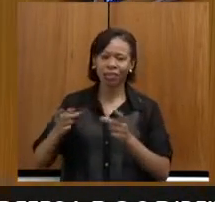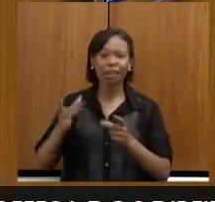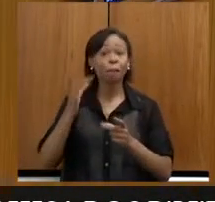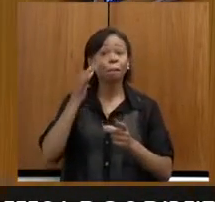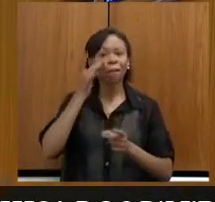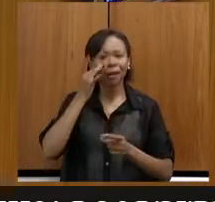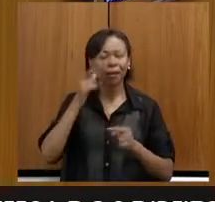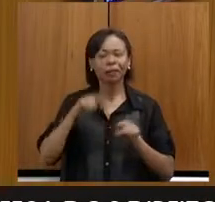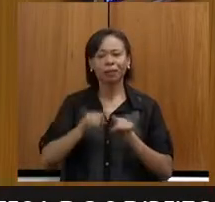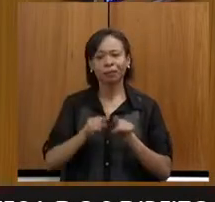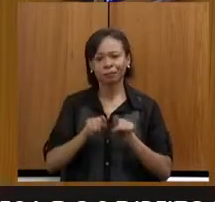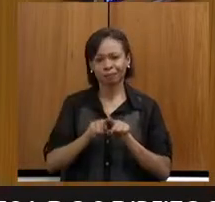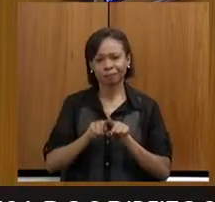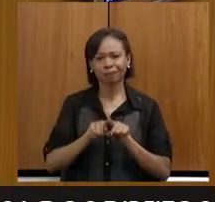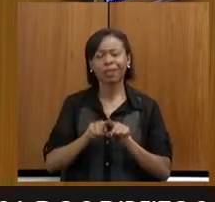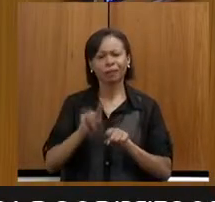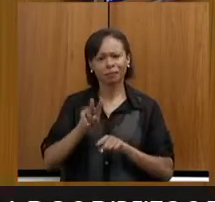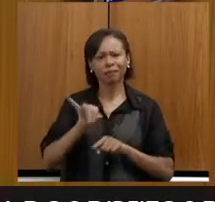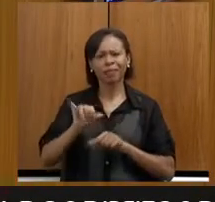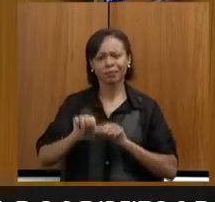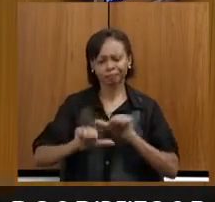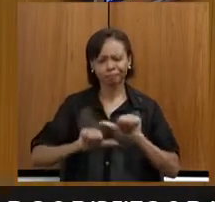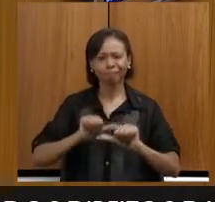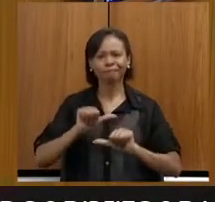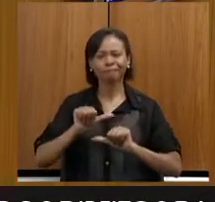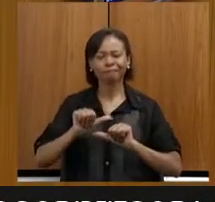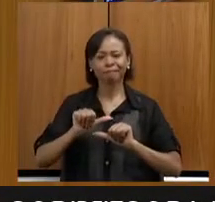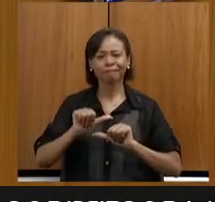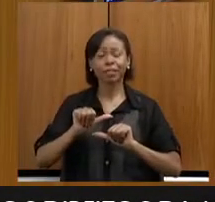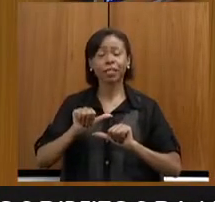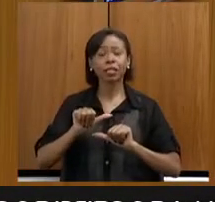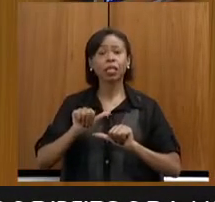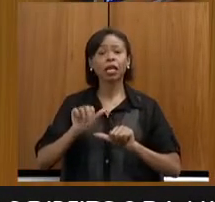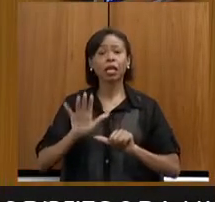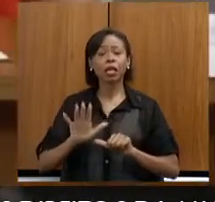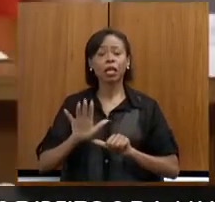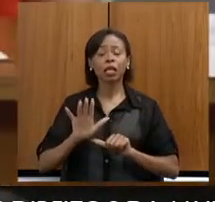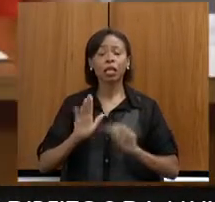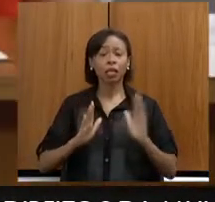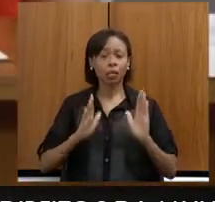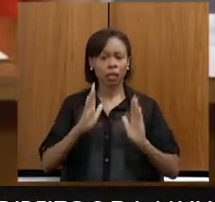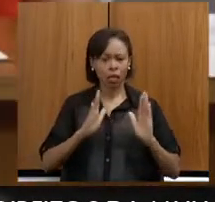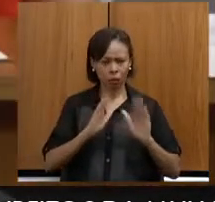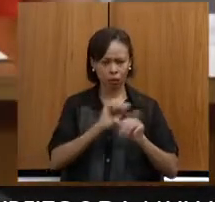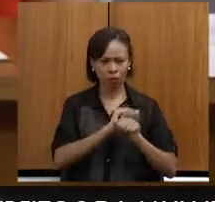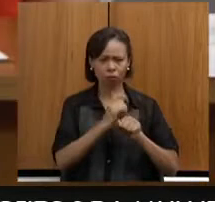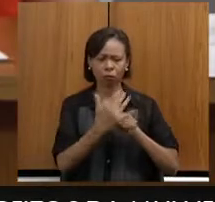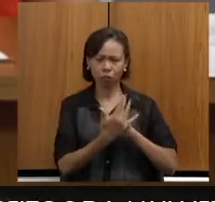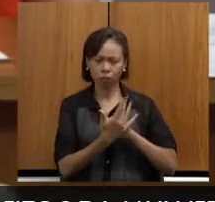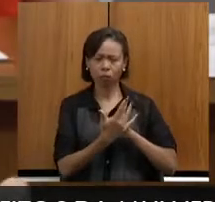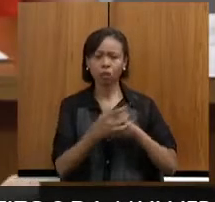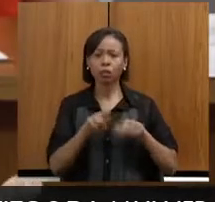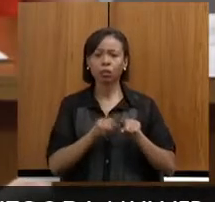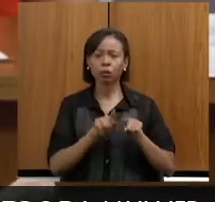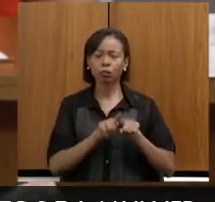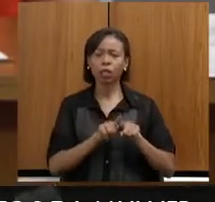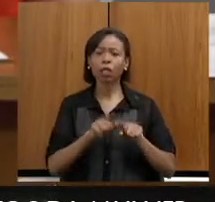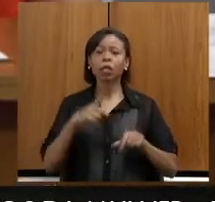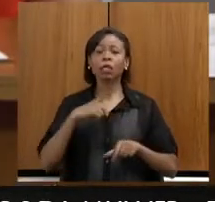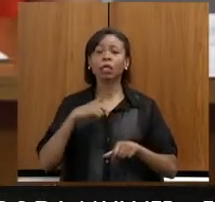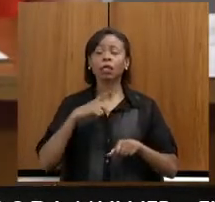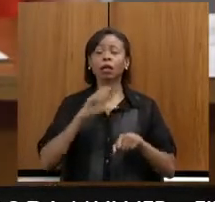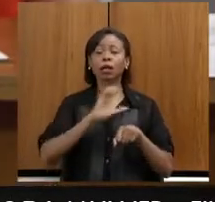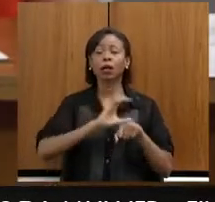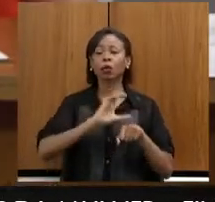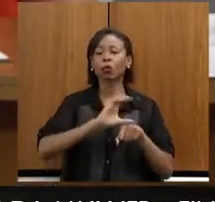Então, isso acho que isso vai dar uma mudança. E eu gostaria de falar que, quando na parte da pandemia, nós também fizemos capacitação com as